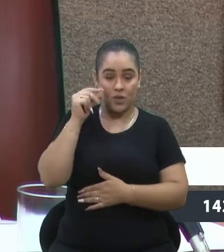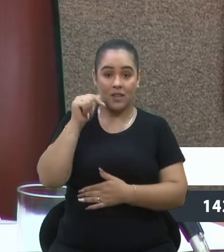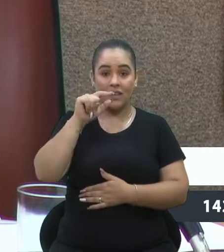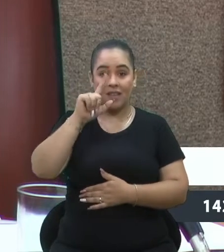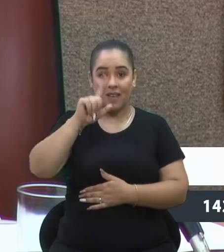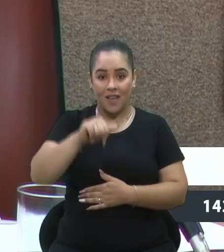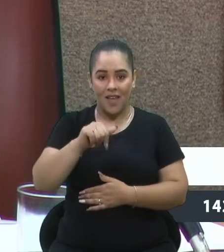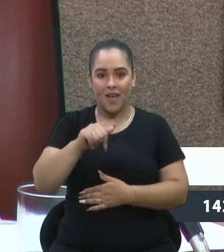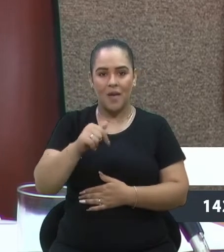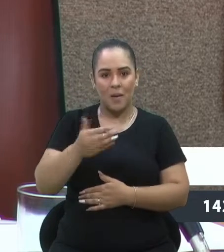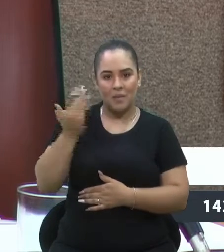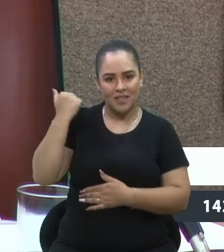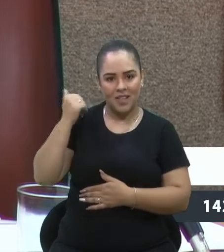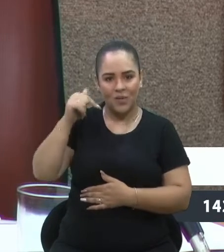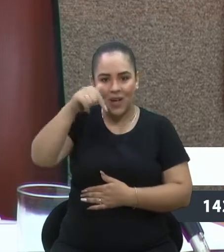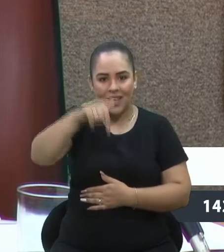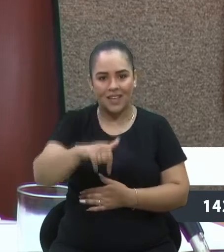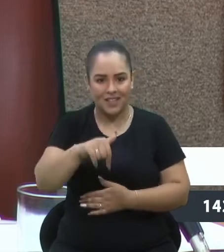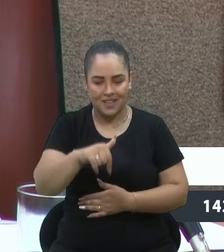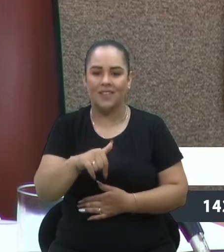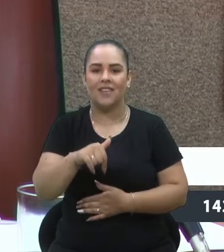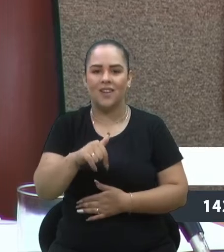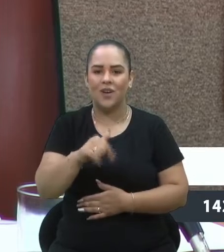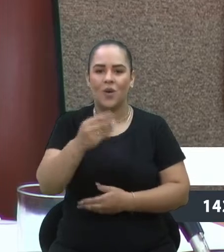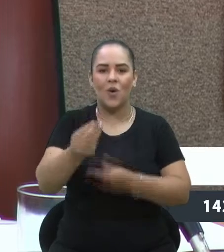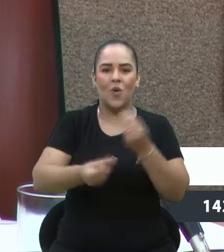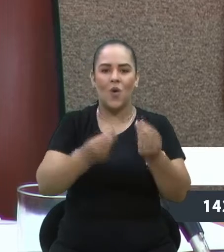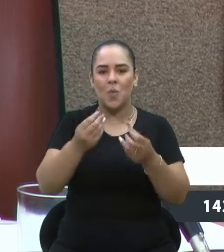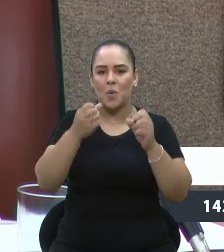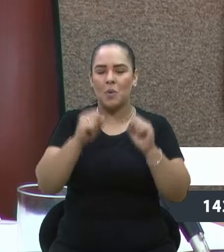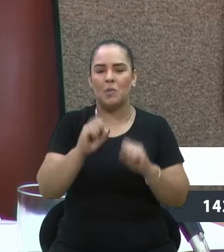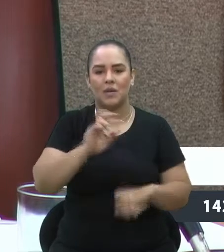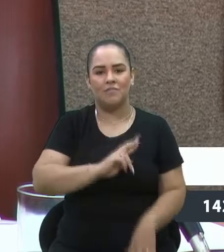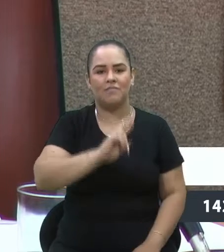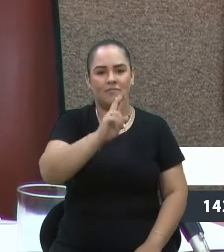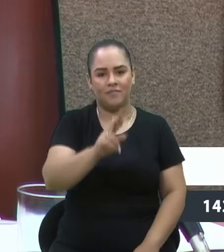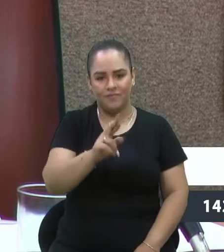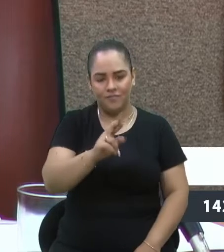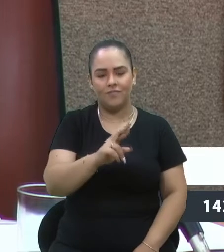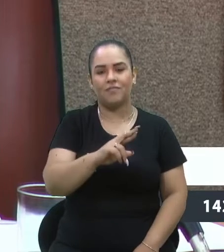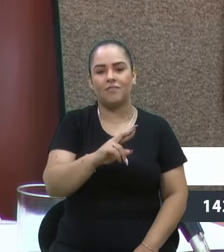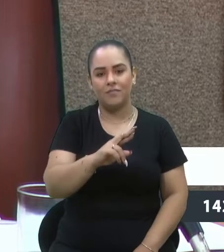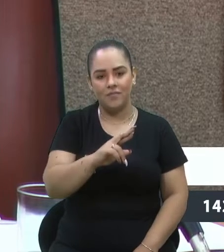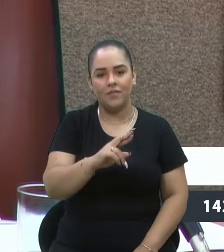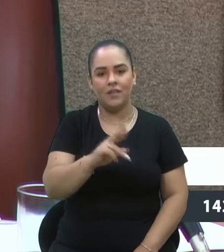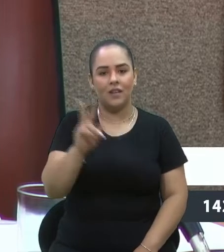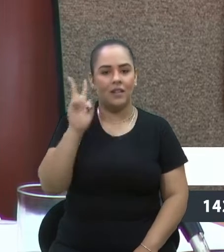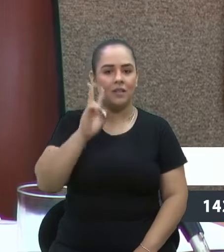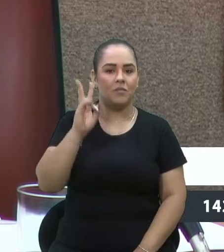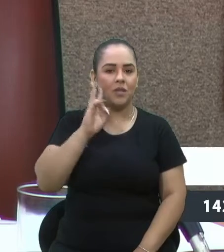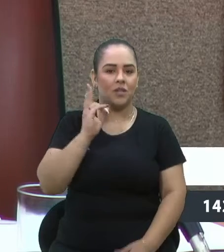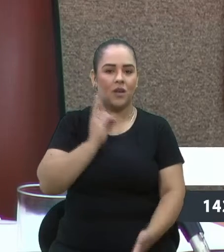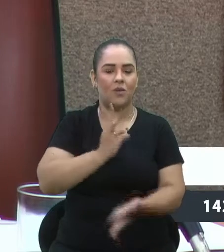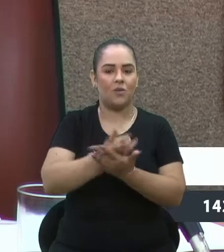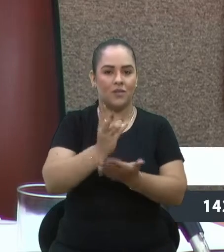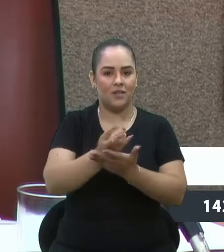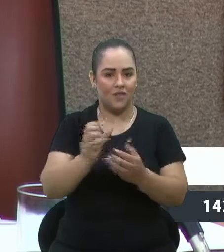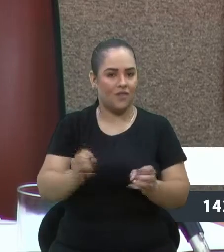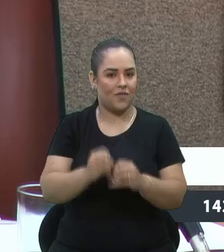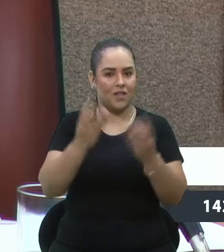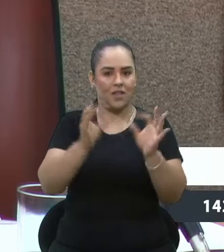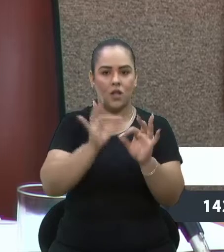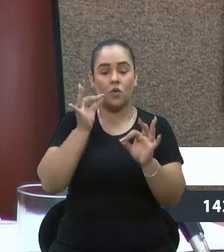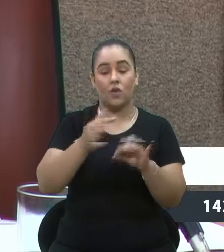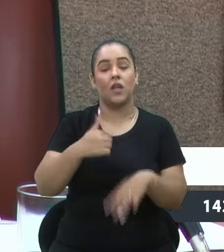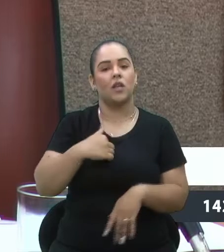a Festa da Uva, o quanto isso pode representar para a manutenção da memória da Festa da Uva? Então, eu defendo,